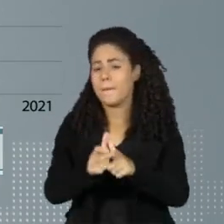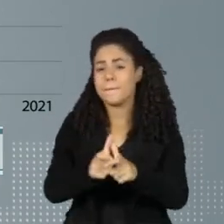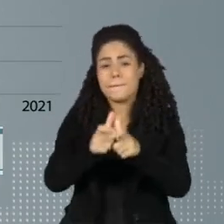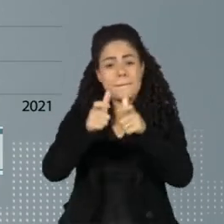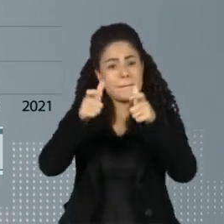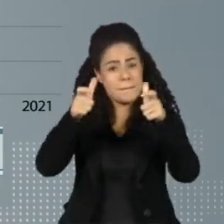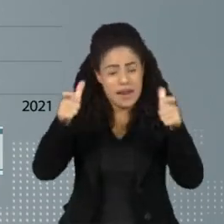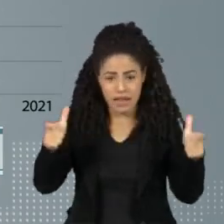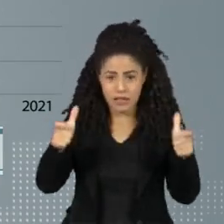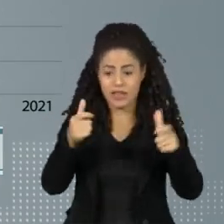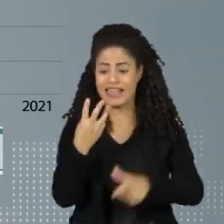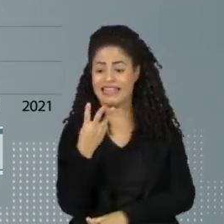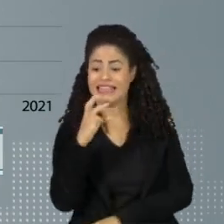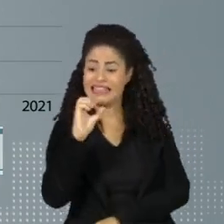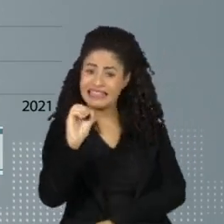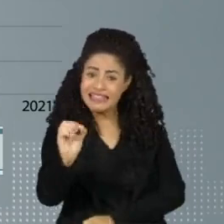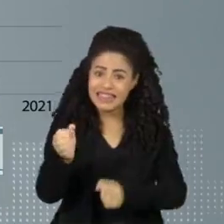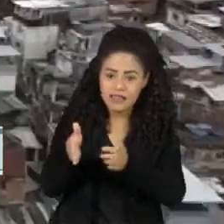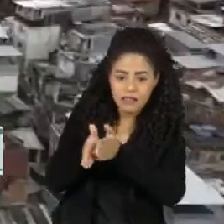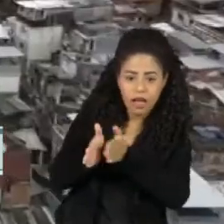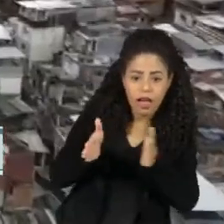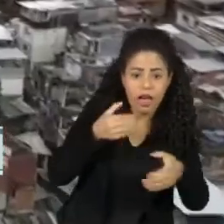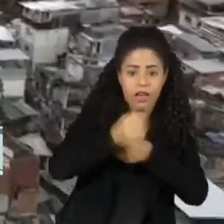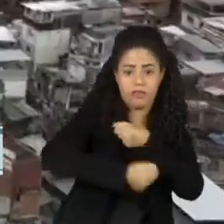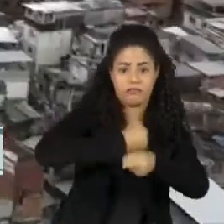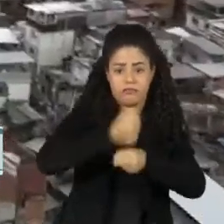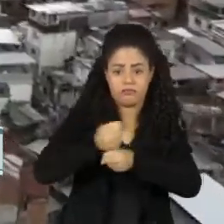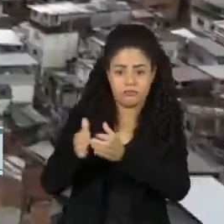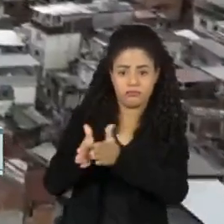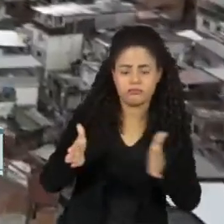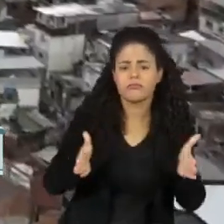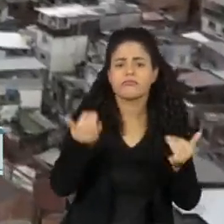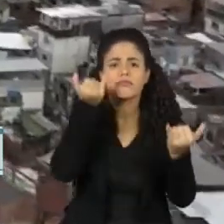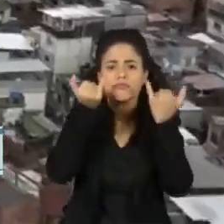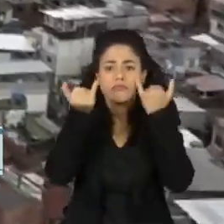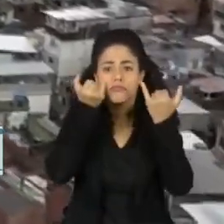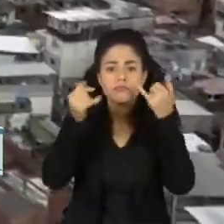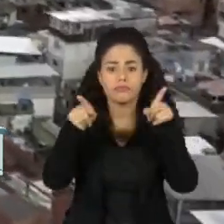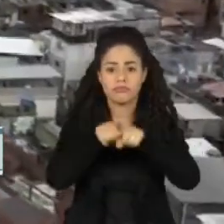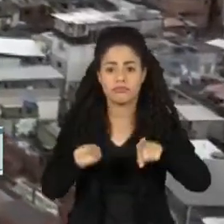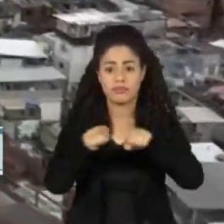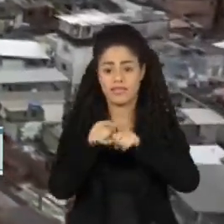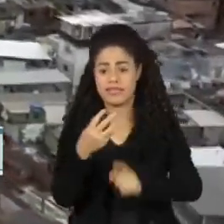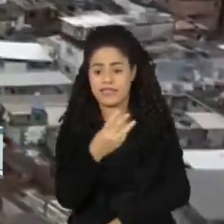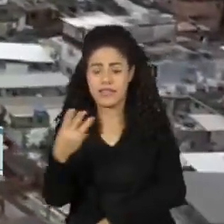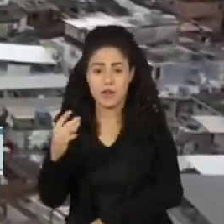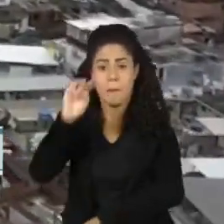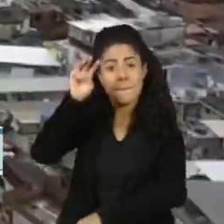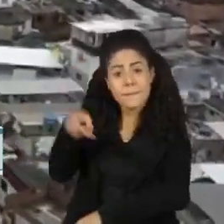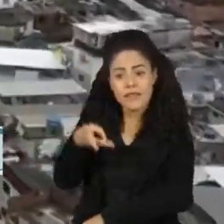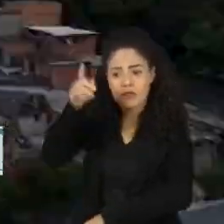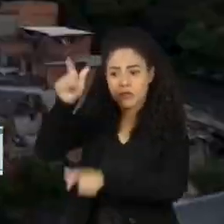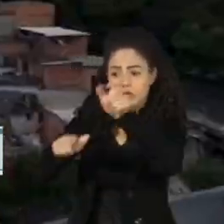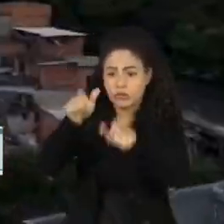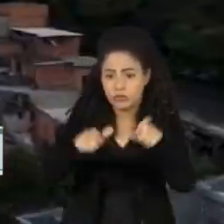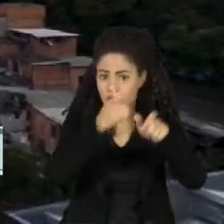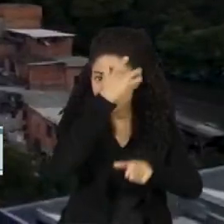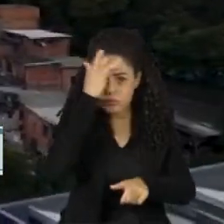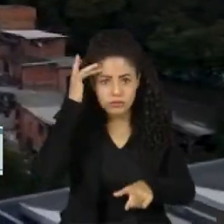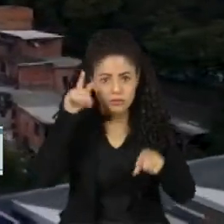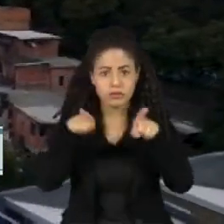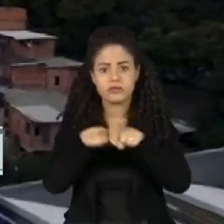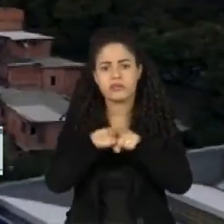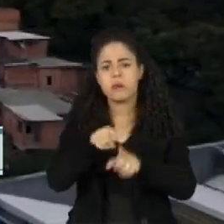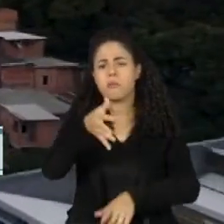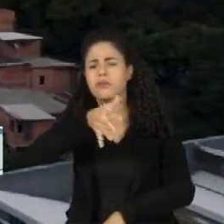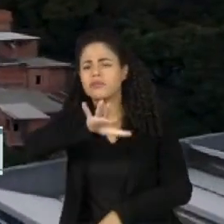marca em mais de 30 anos da pesquisa. Eles formam um exército em torno de 33 milhões de pessoas, o